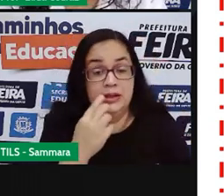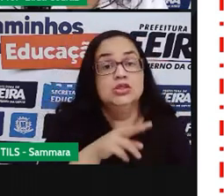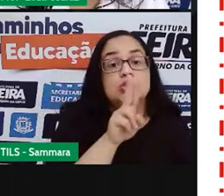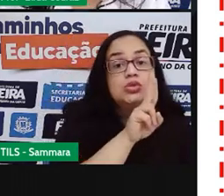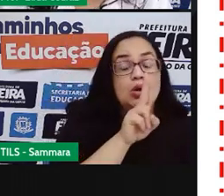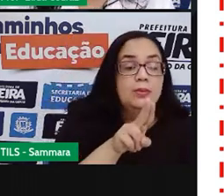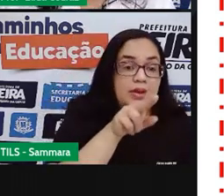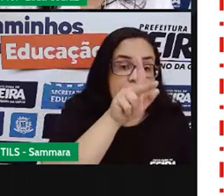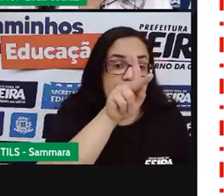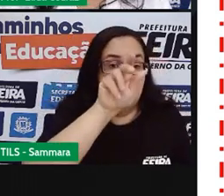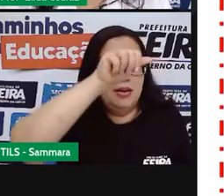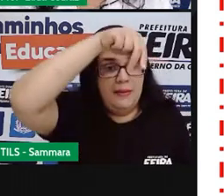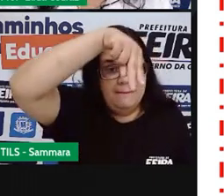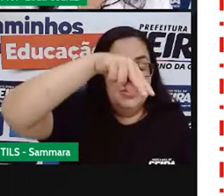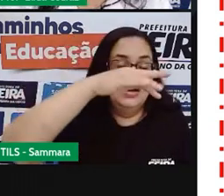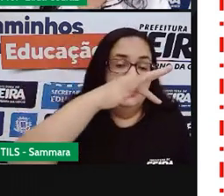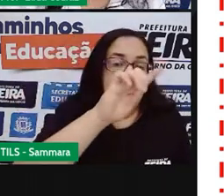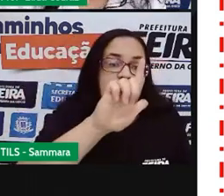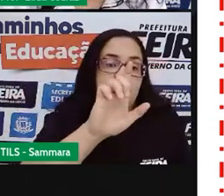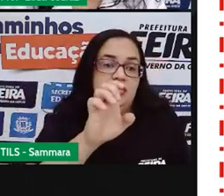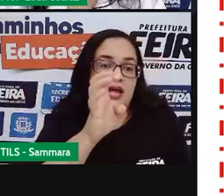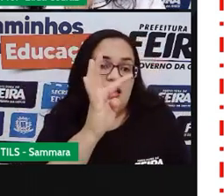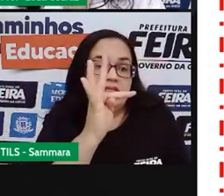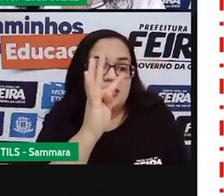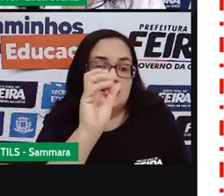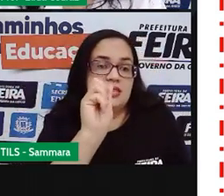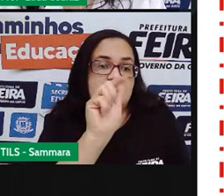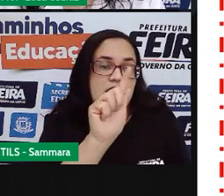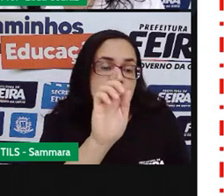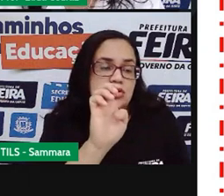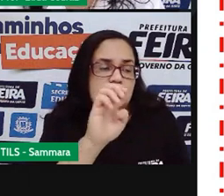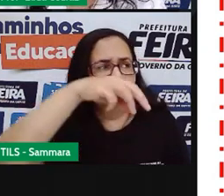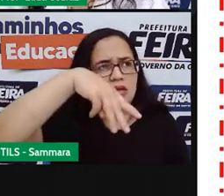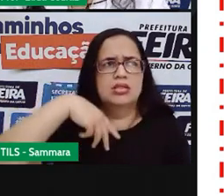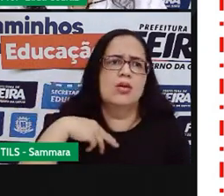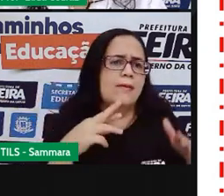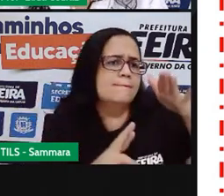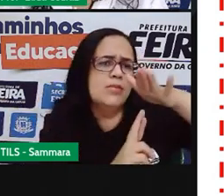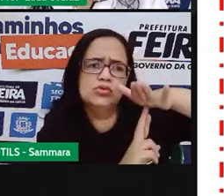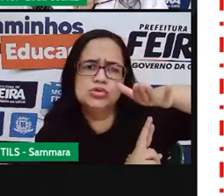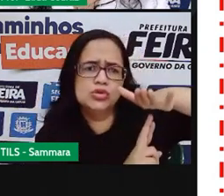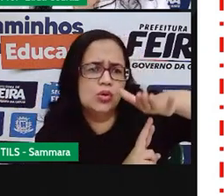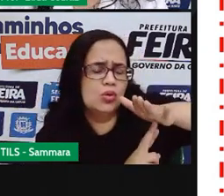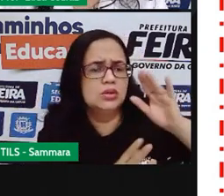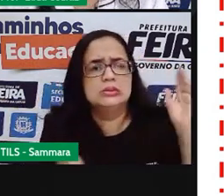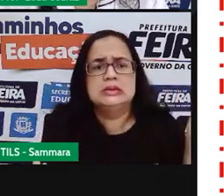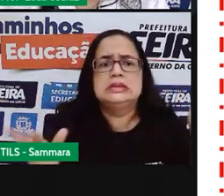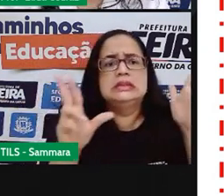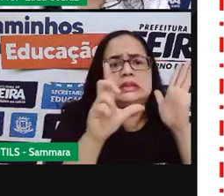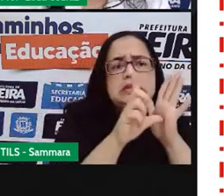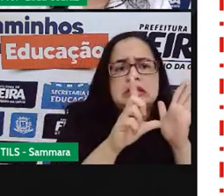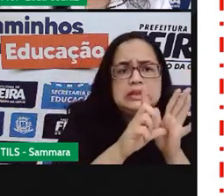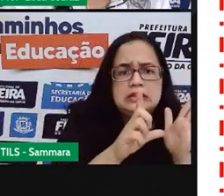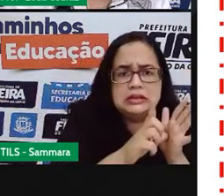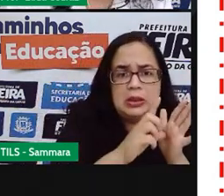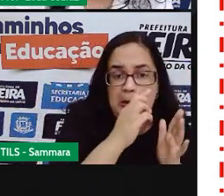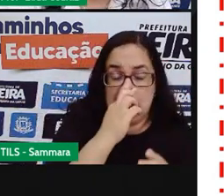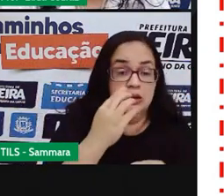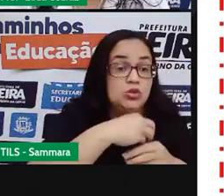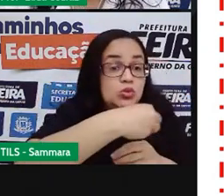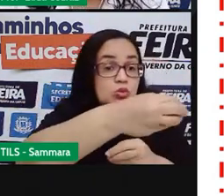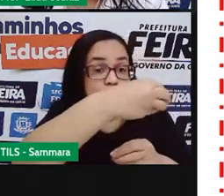chama. A gente já está num ponto de ônibus, na porta de uma loja e tem pessoas entregando